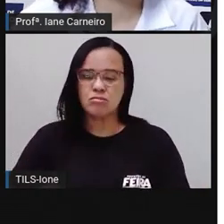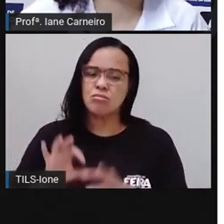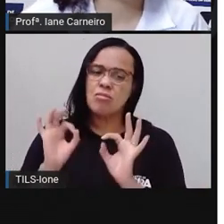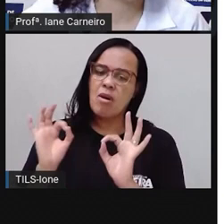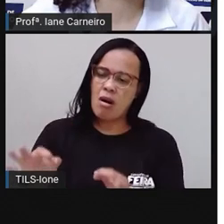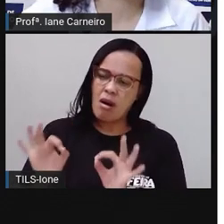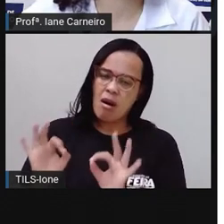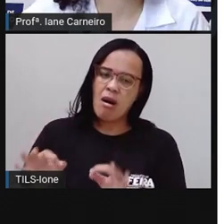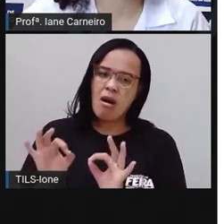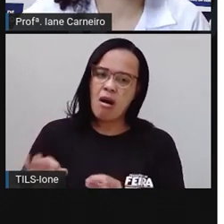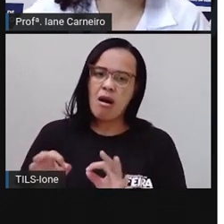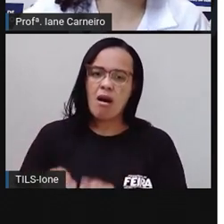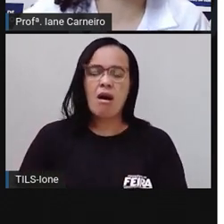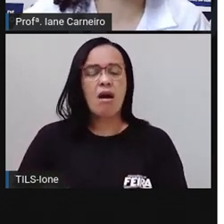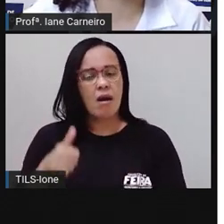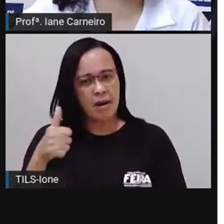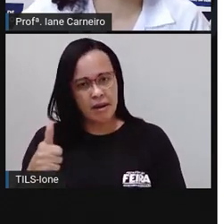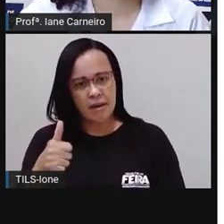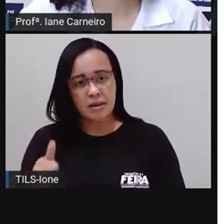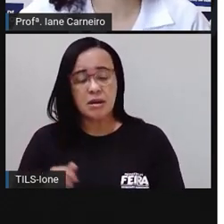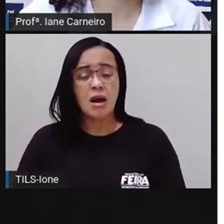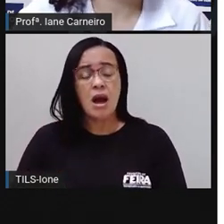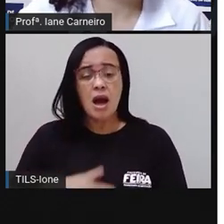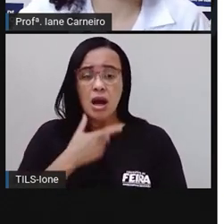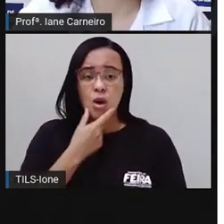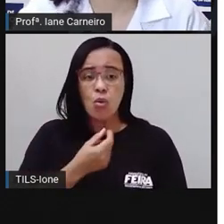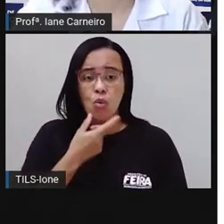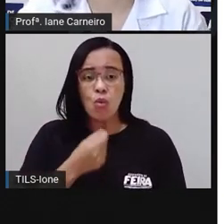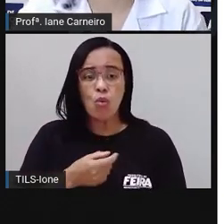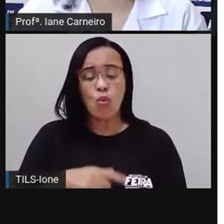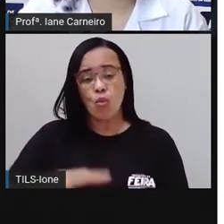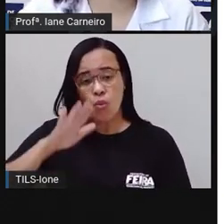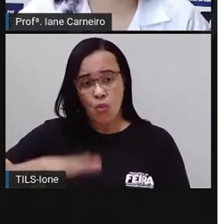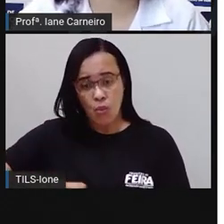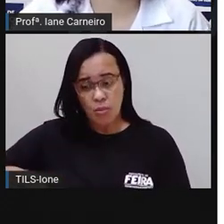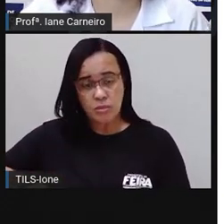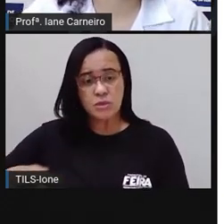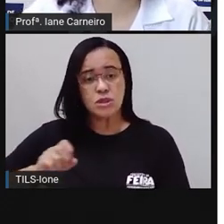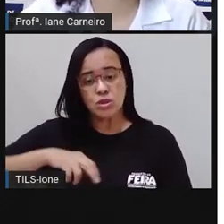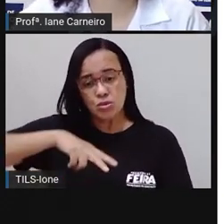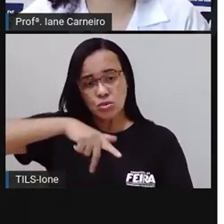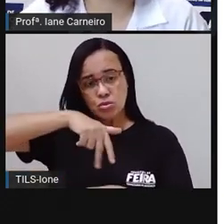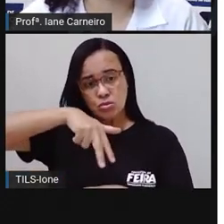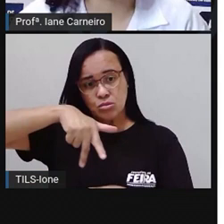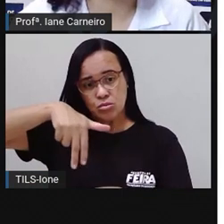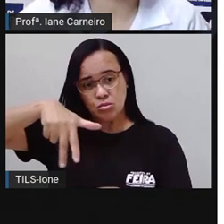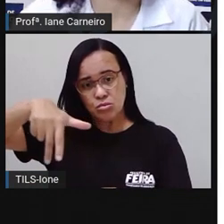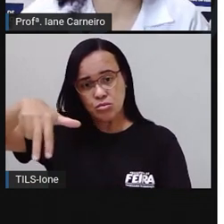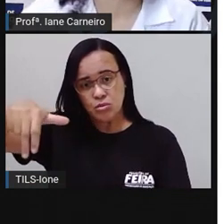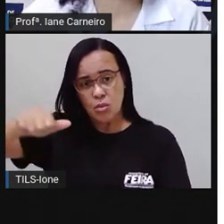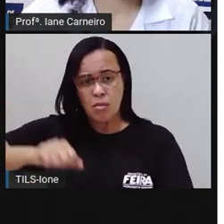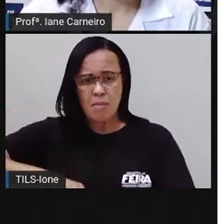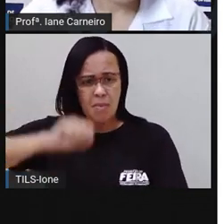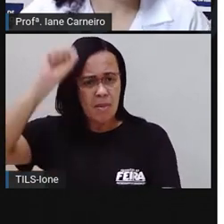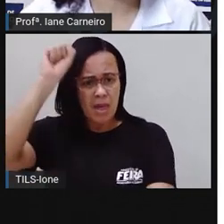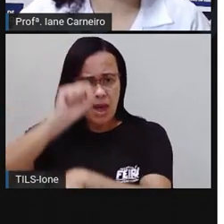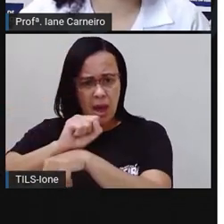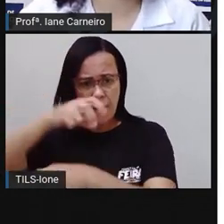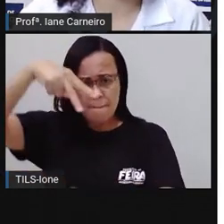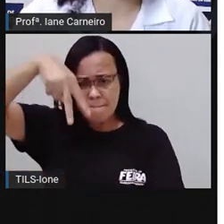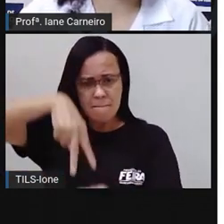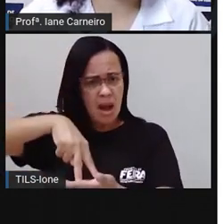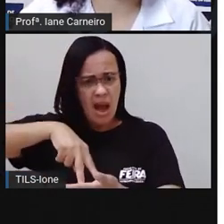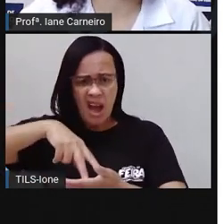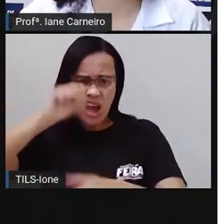Theo começou a atravessar a ponte. Espere, disse o Duende, pulando na frente de Theo. Essa